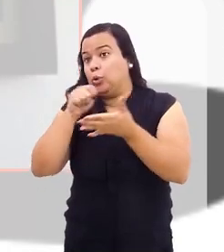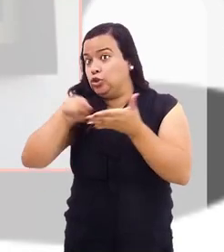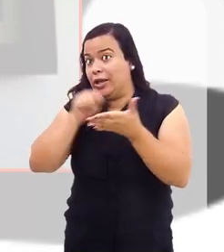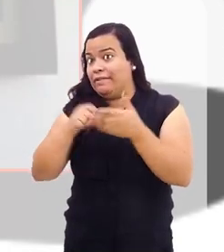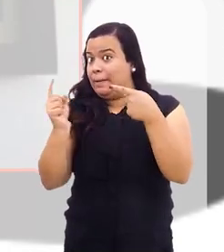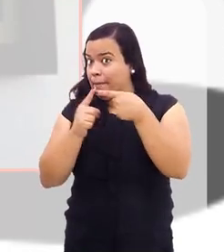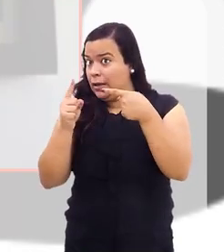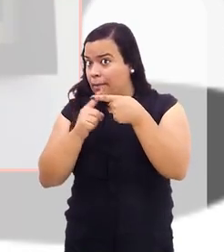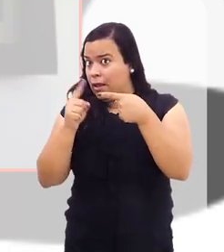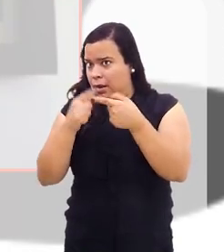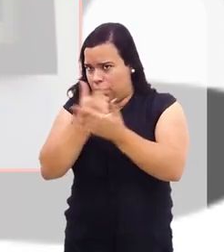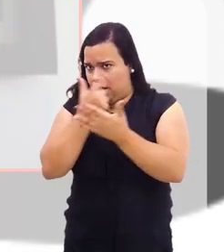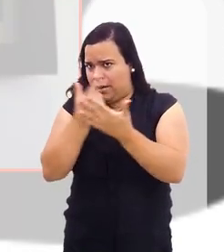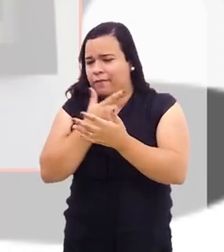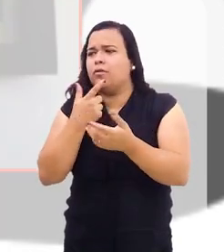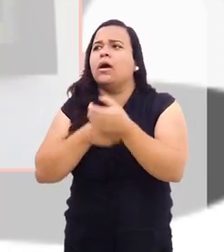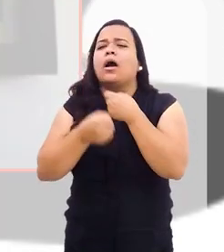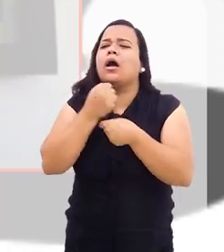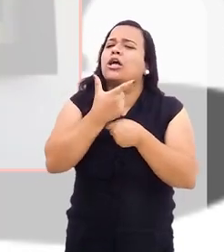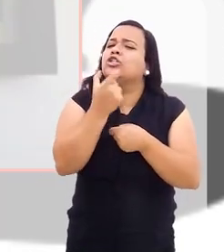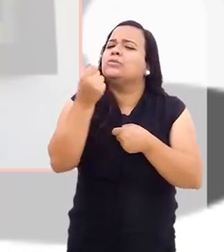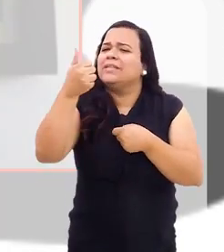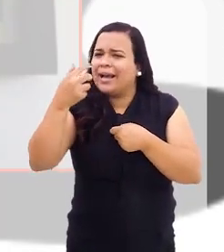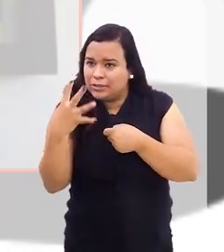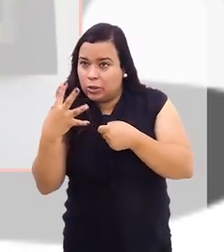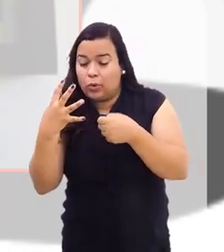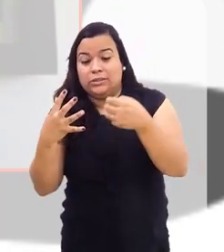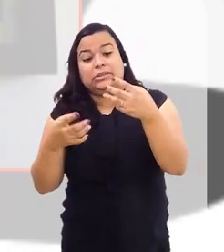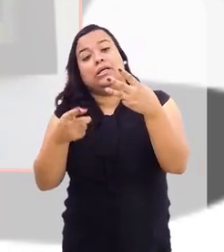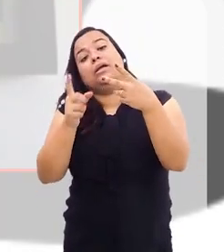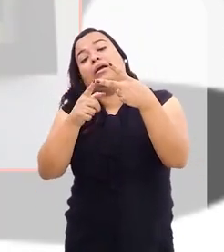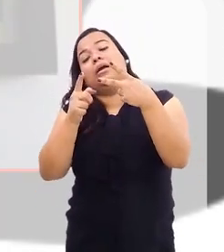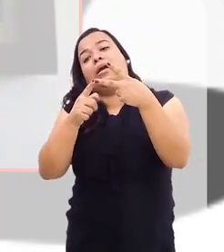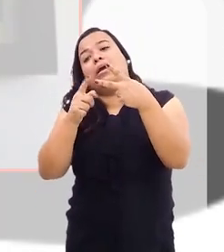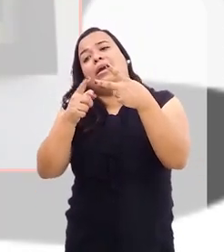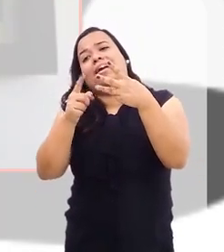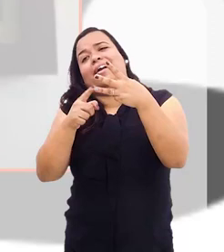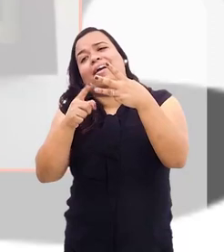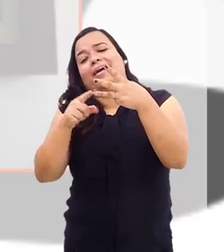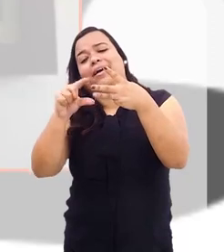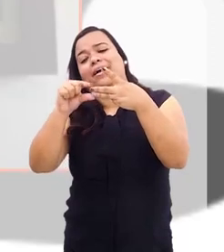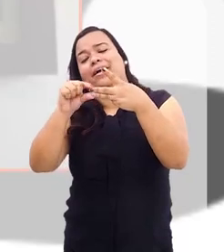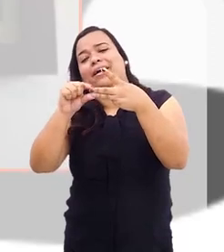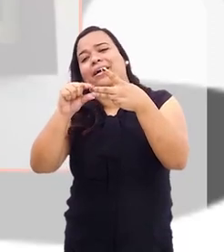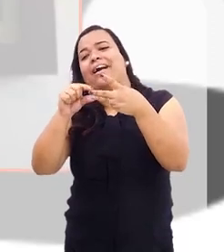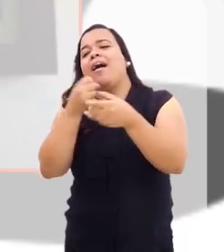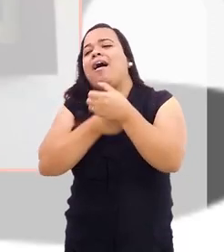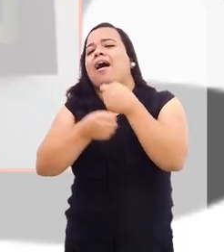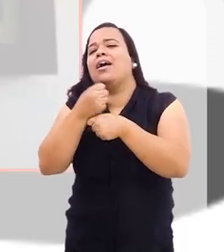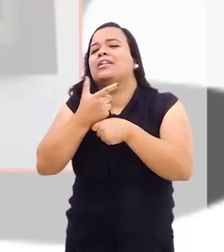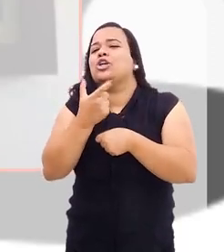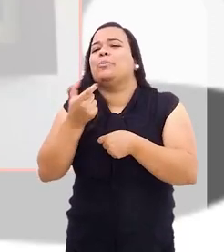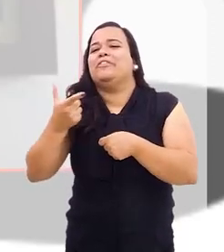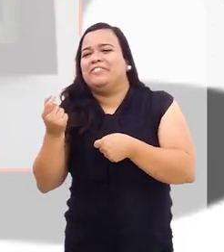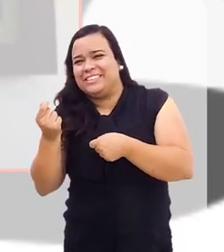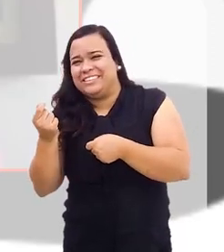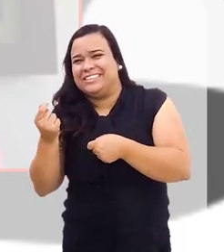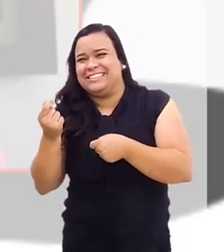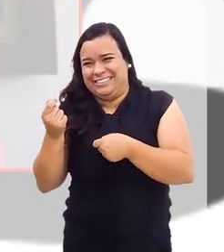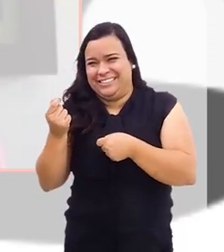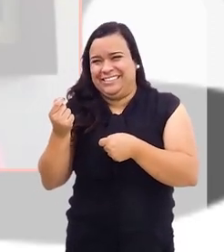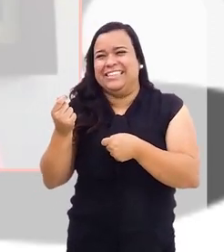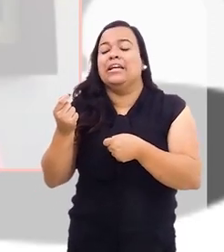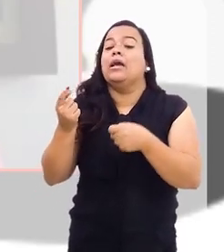escrevi o primeiro livro em 2014, e os outros dois eu só fui escrever em 2020. Isso porque em 2018, o primeiro livro foi